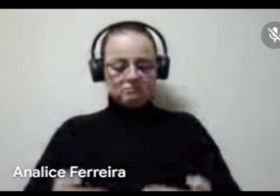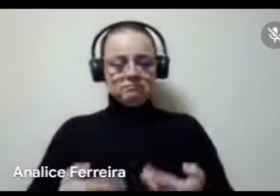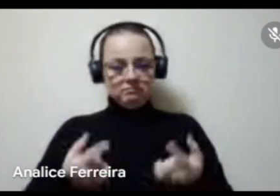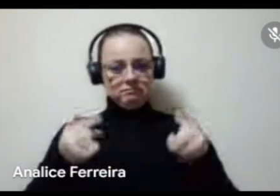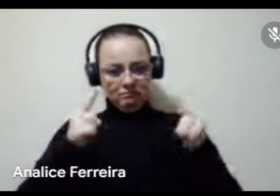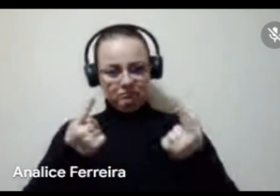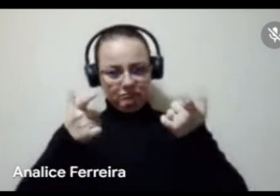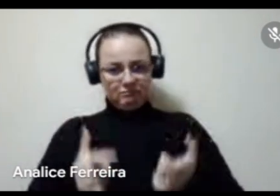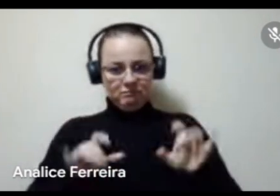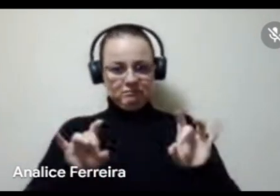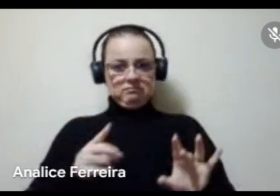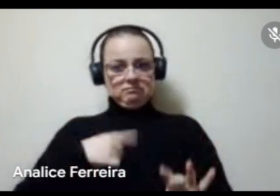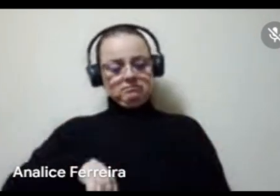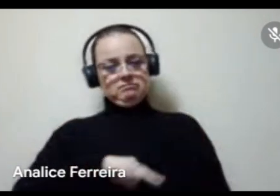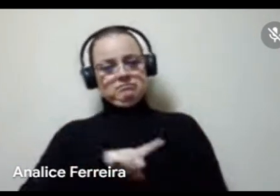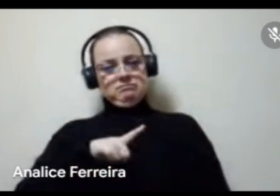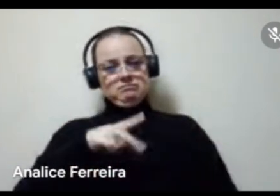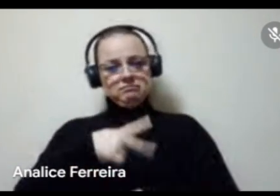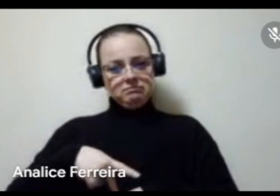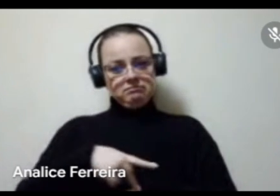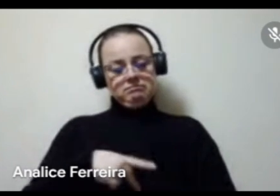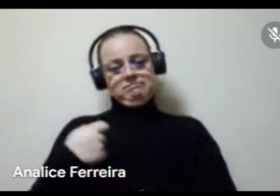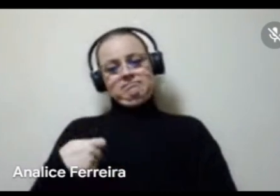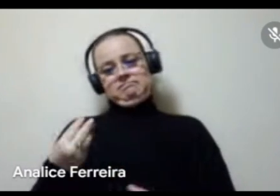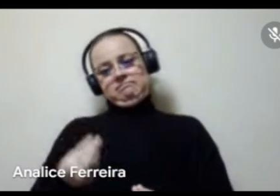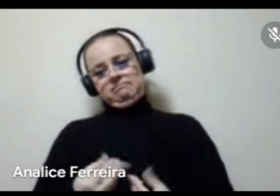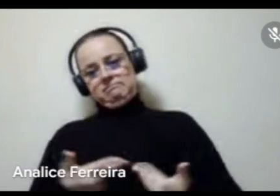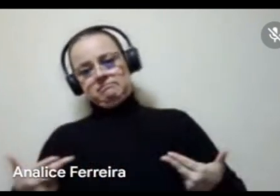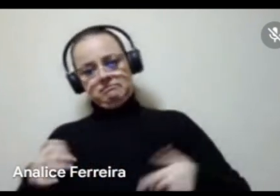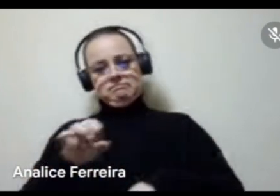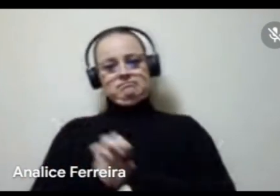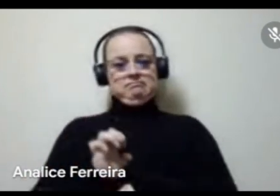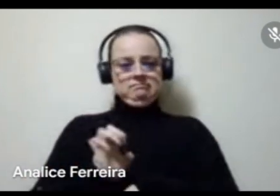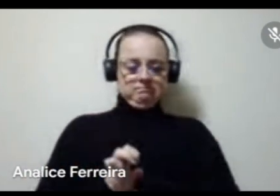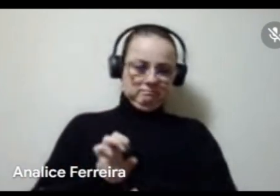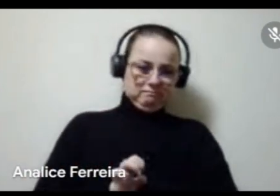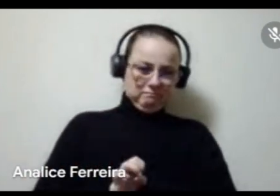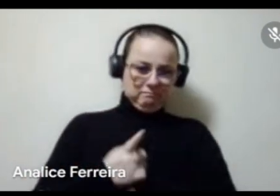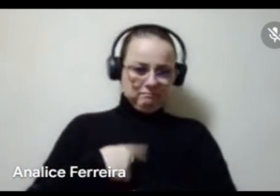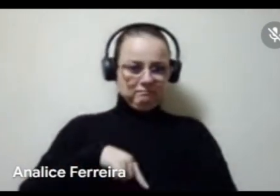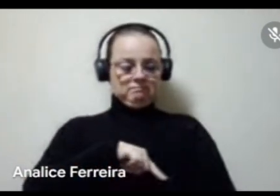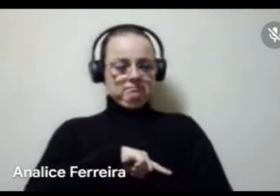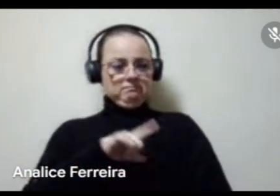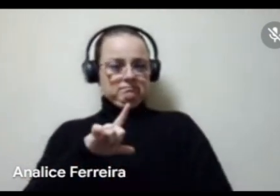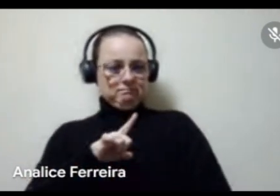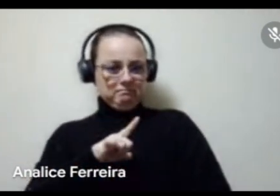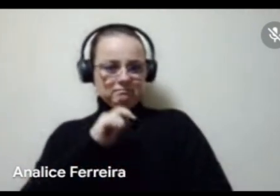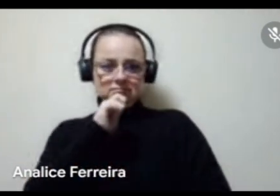A gente está num país de muita necessidade num Estado onde a gente está passando ainda por